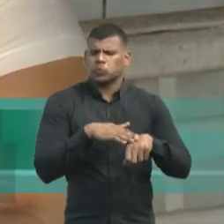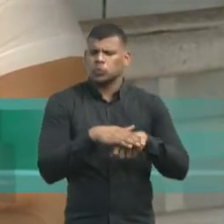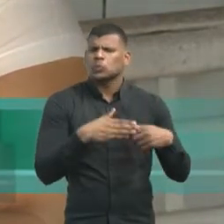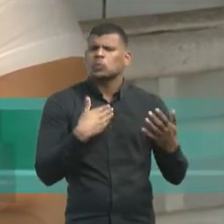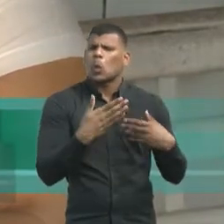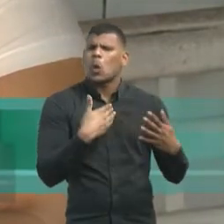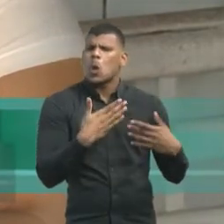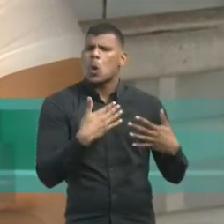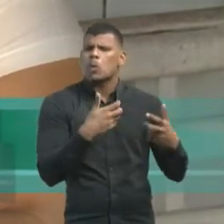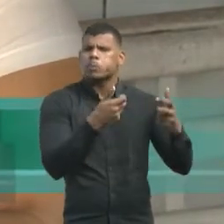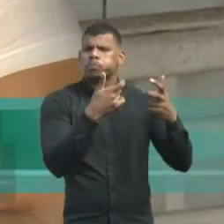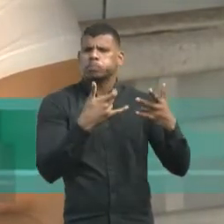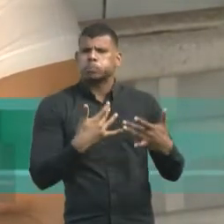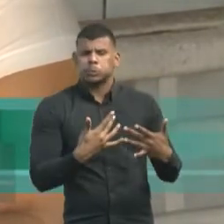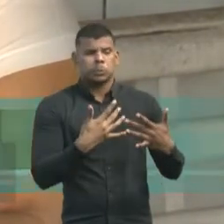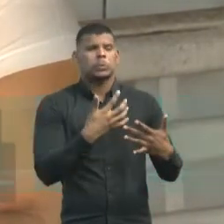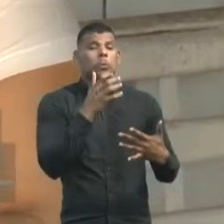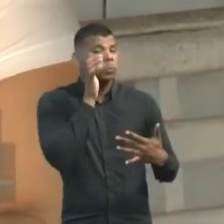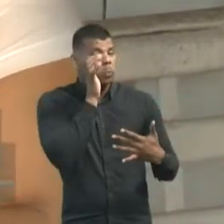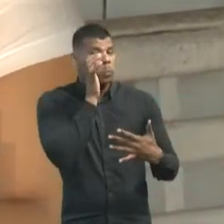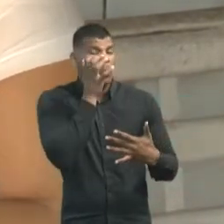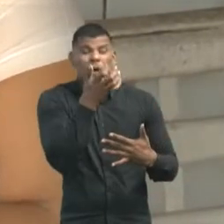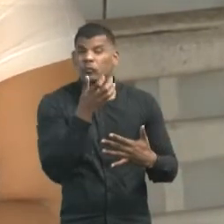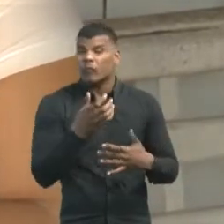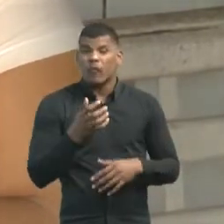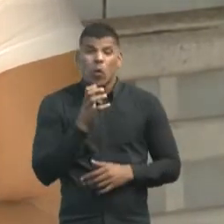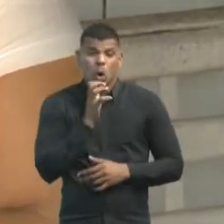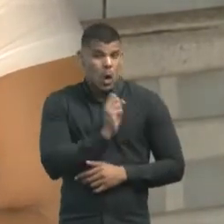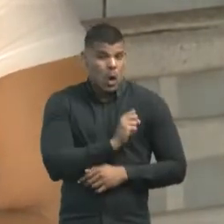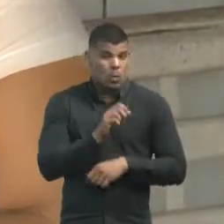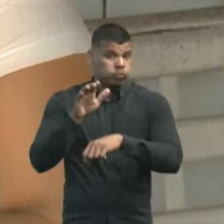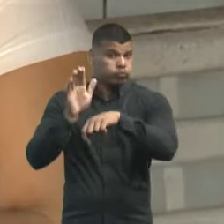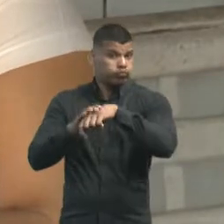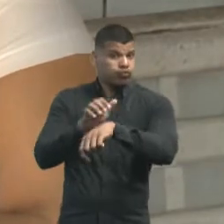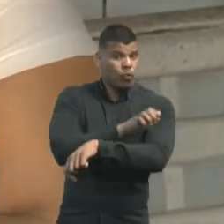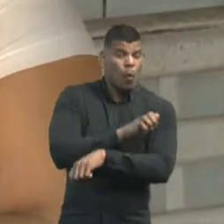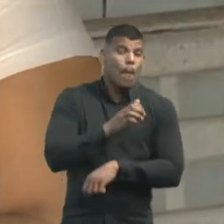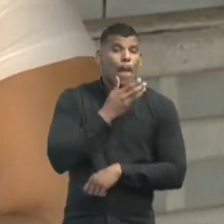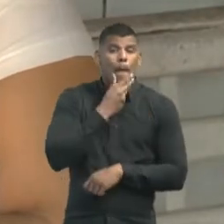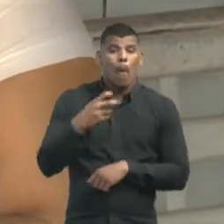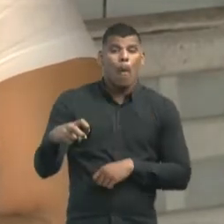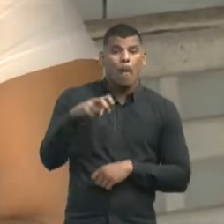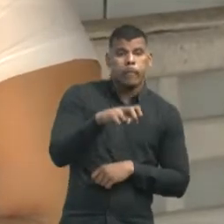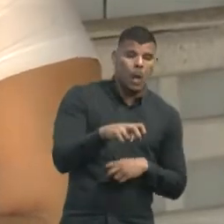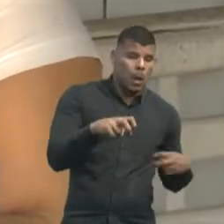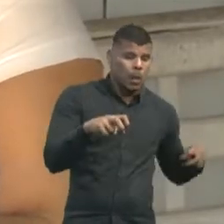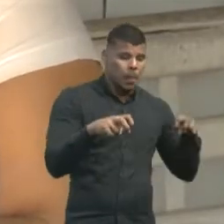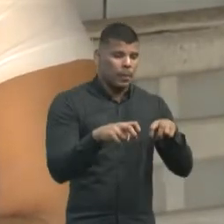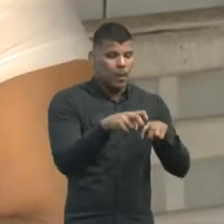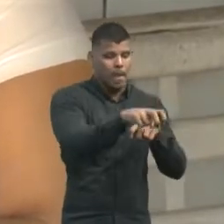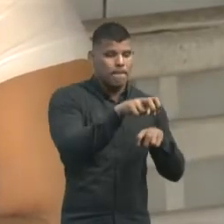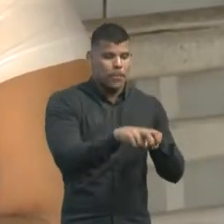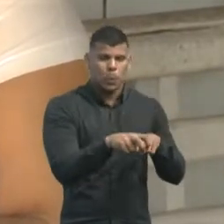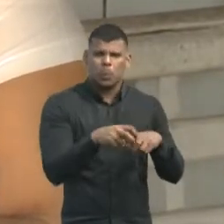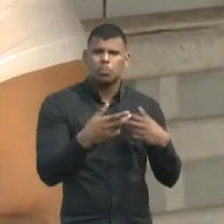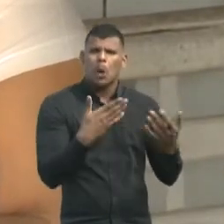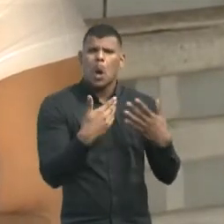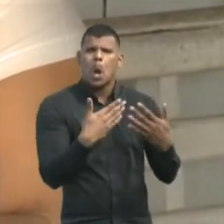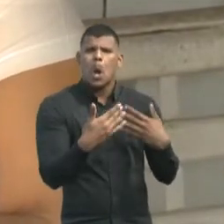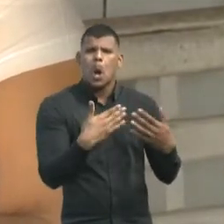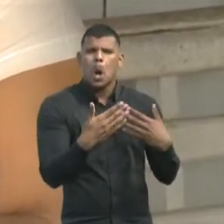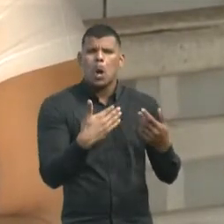logo foi solucionado. Chamaram ele, ele veio, a gente conversou e estabeleceu